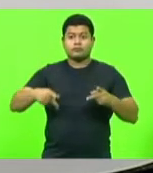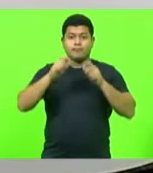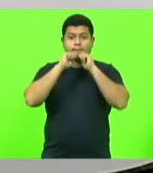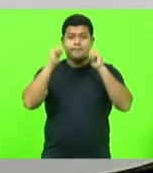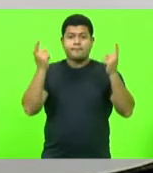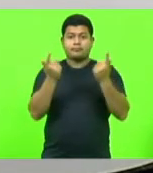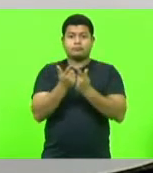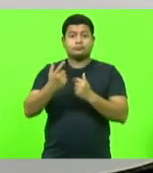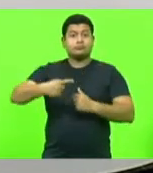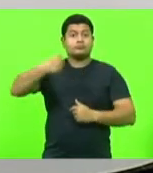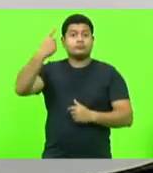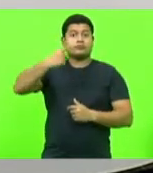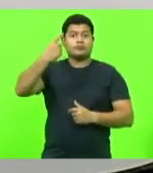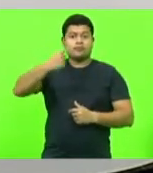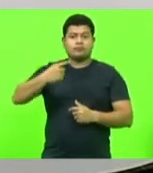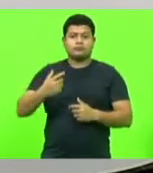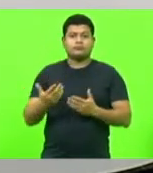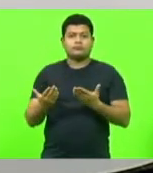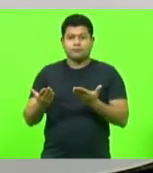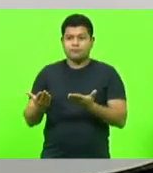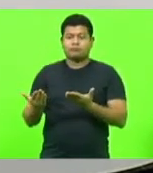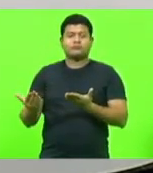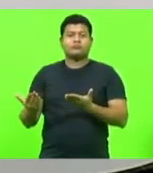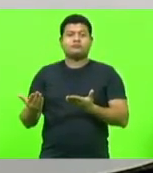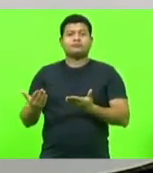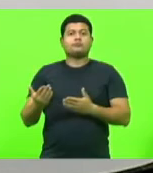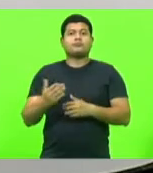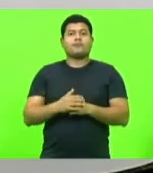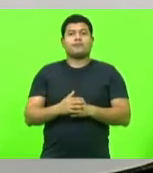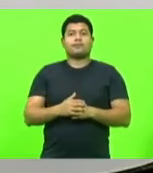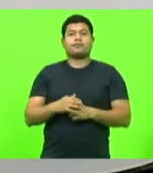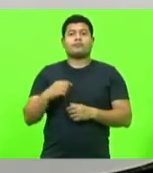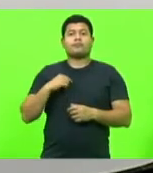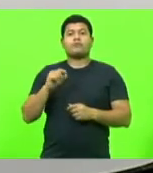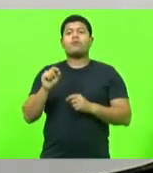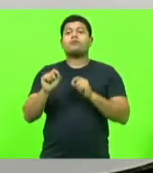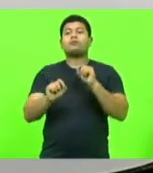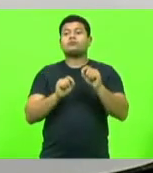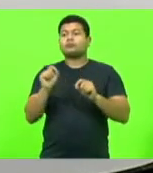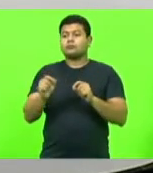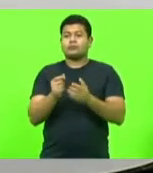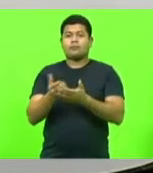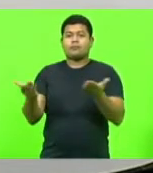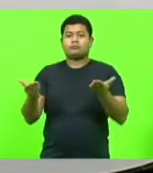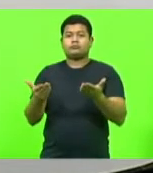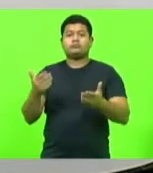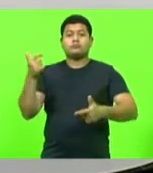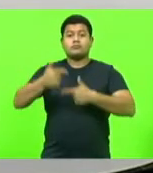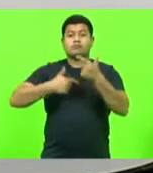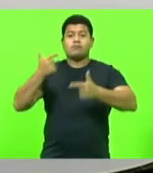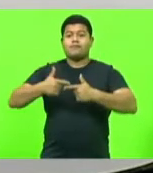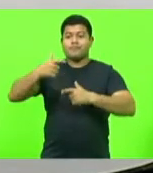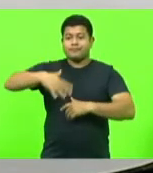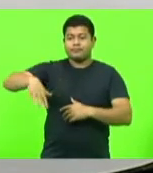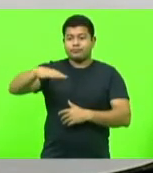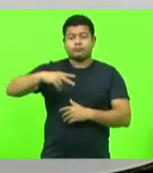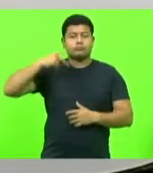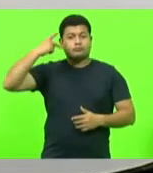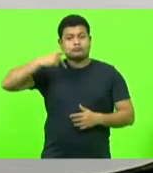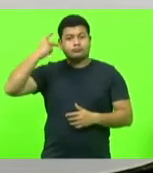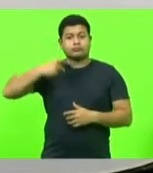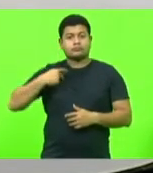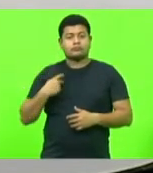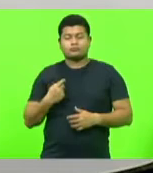vez para fazer um trabalho sobre o que é o desempenho do ambiente político e eu recebo, então,